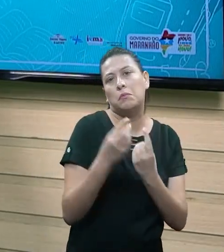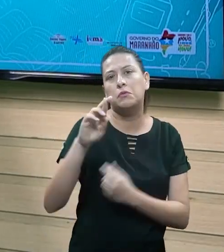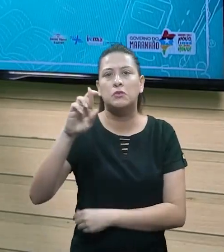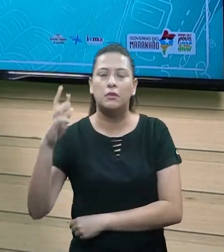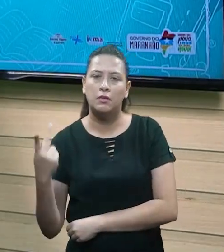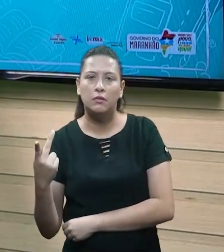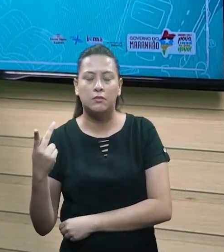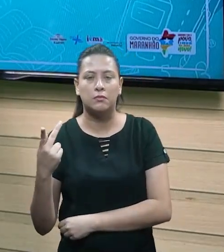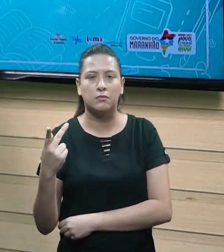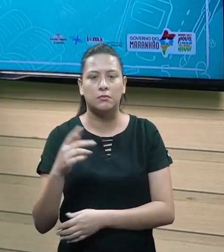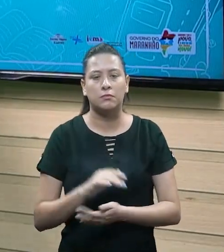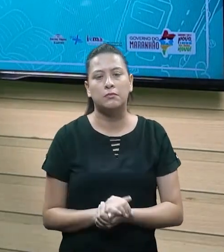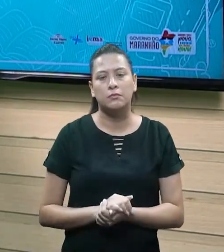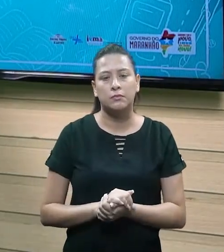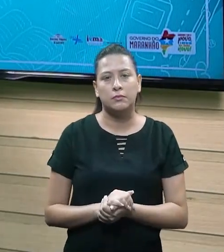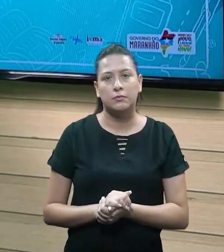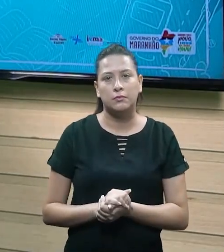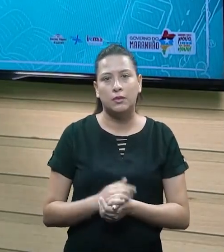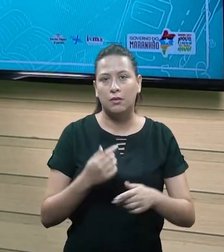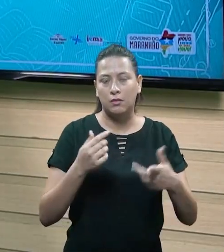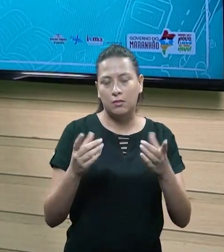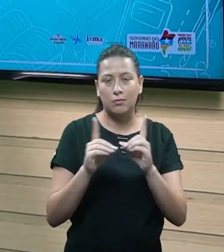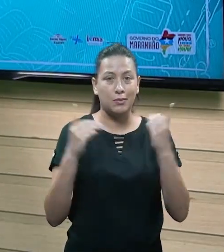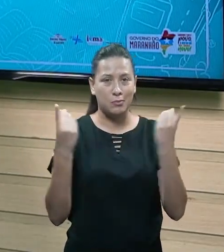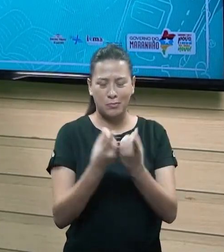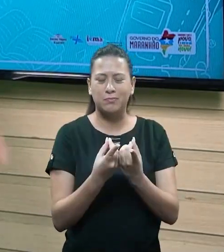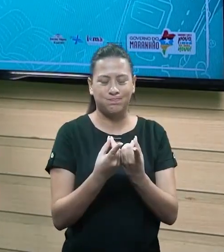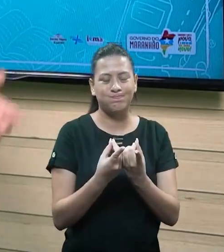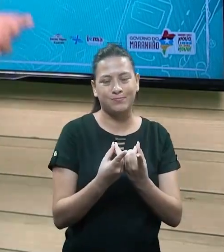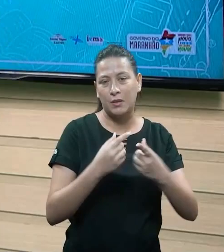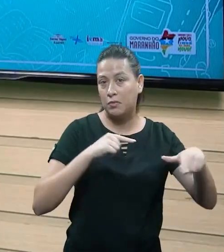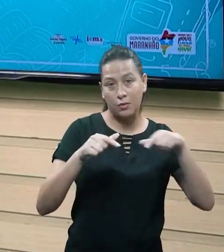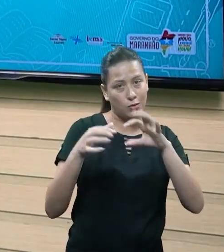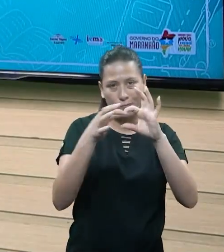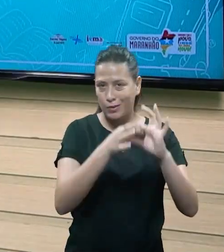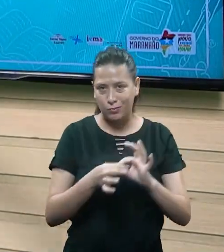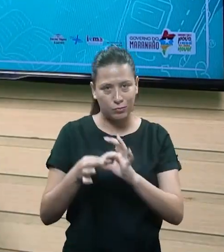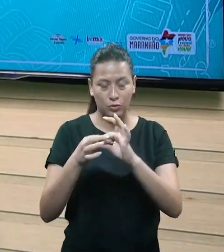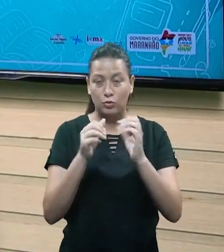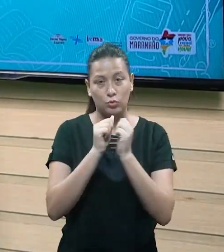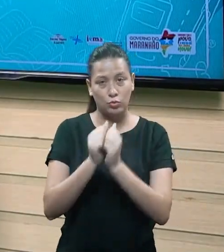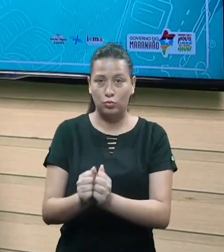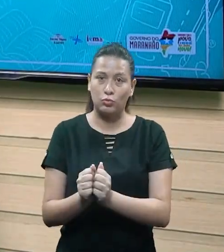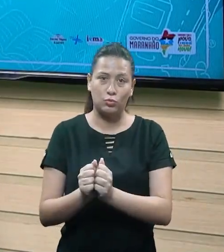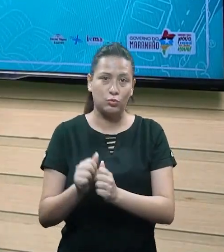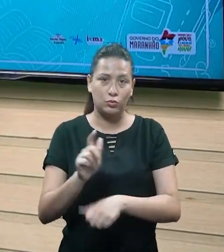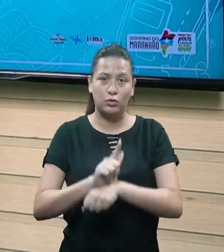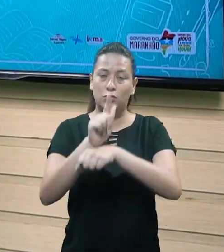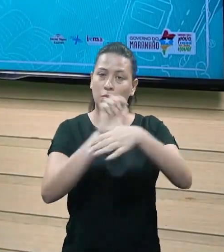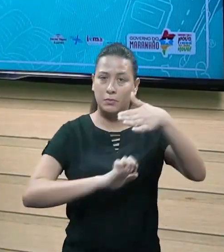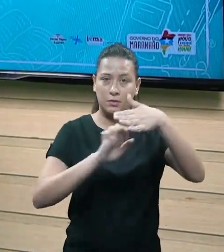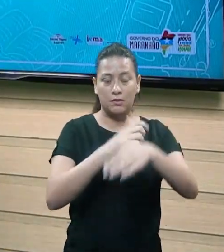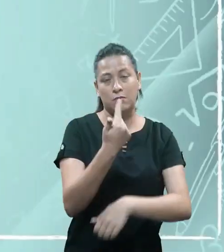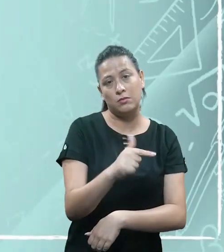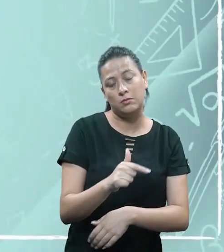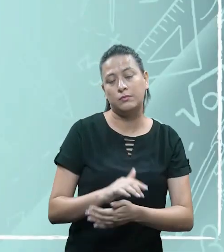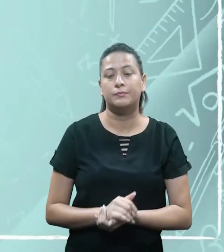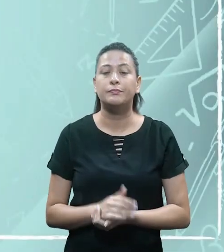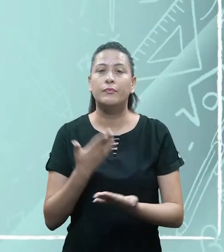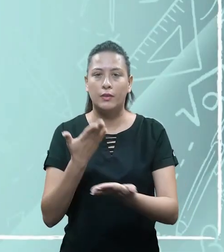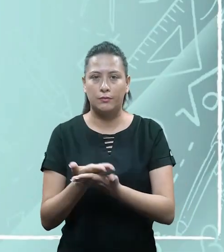assim por diante, se uma delas não trabalha com perfeição e conexão com as outras, a empresa não está vendo essa gestão empresarial, certinho?